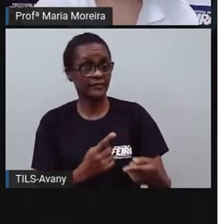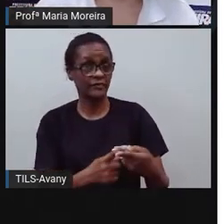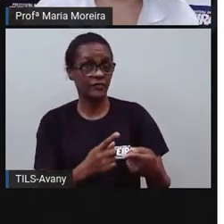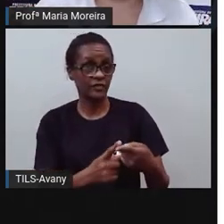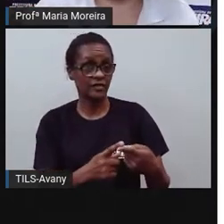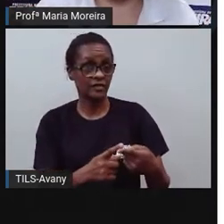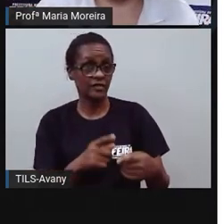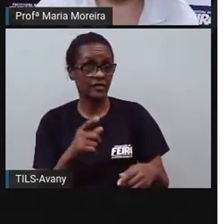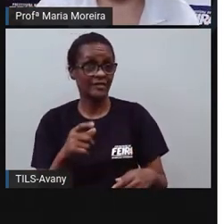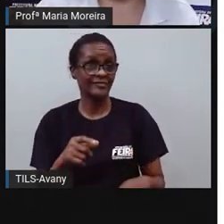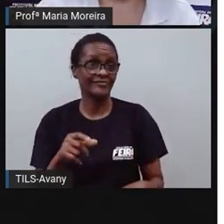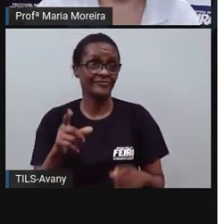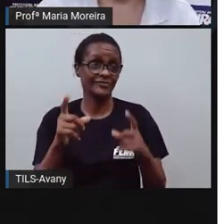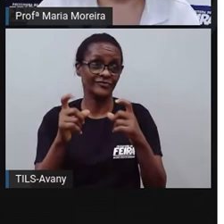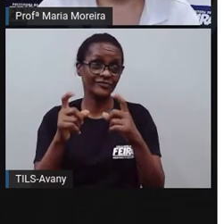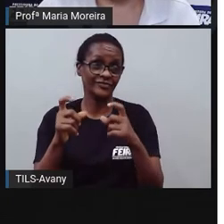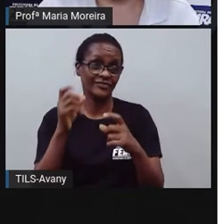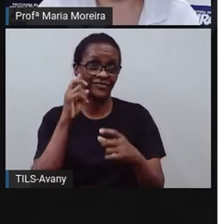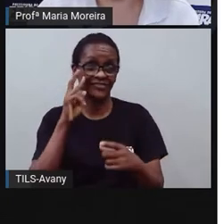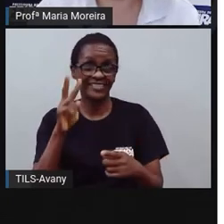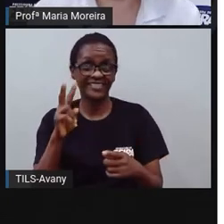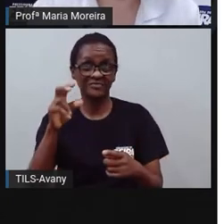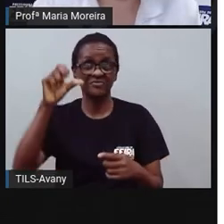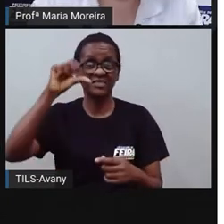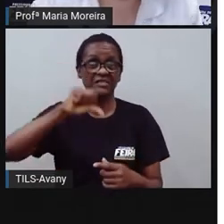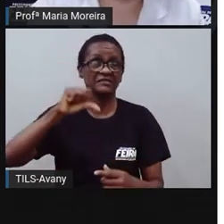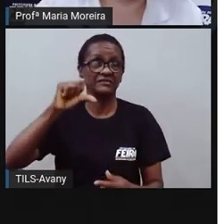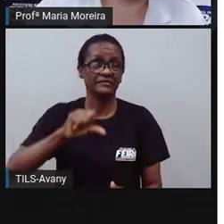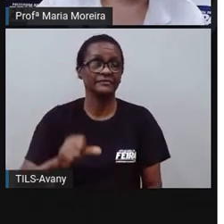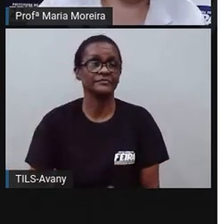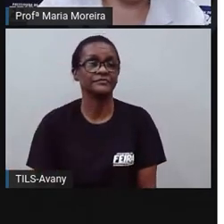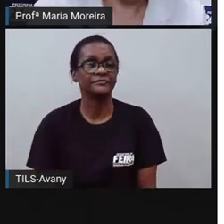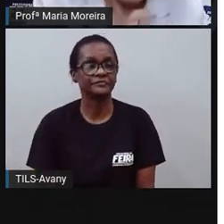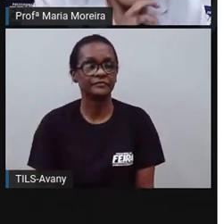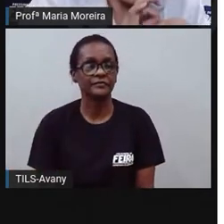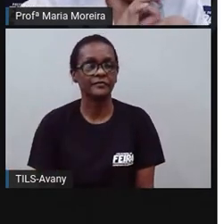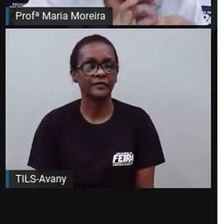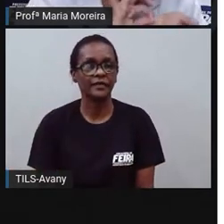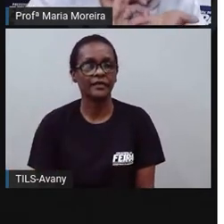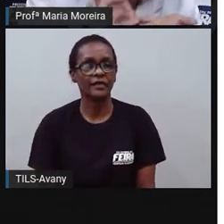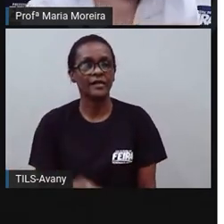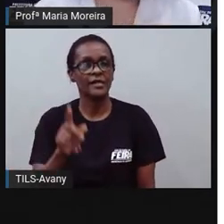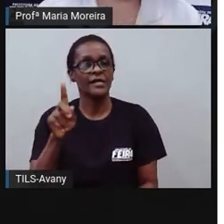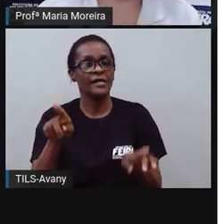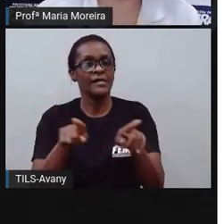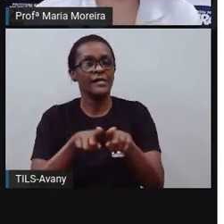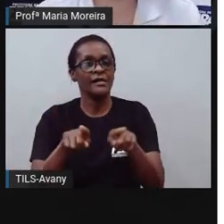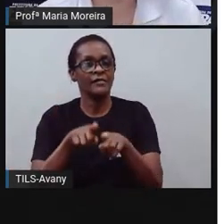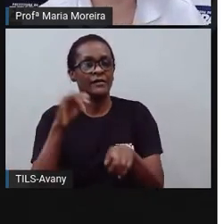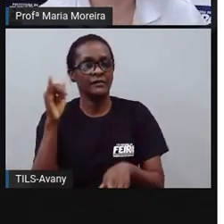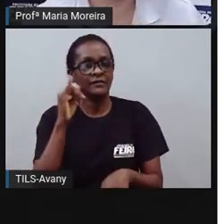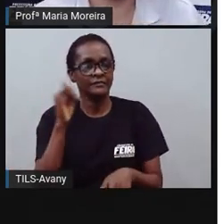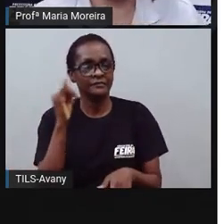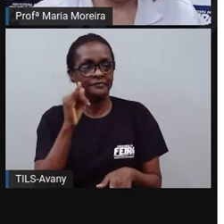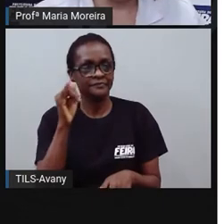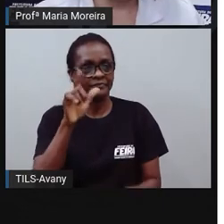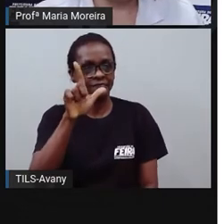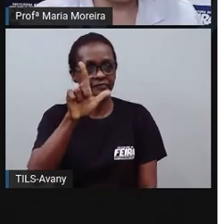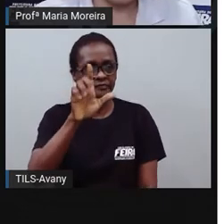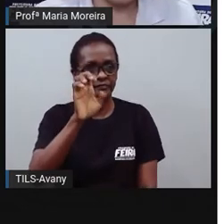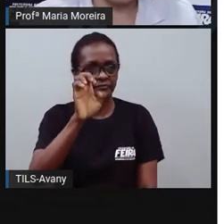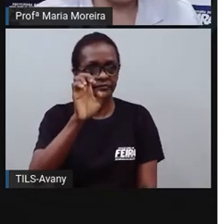notícia. E aí vai ter a legenda, né? Vai estar explicando o é a legenda. A explicaçãozinha ali do que é aquela